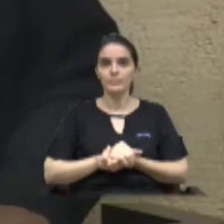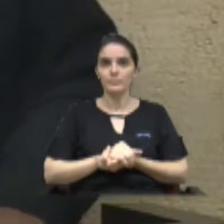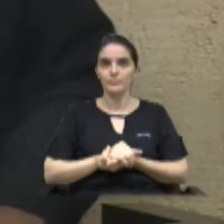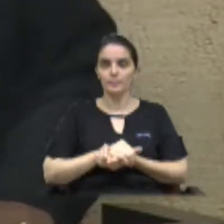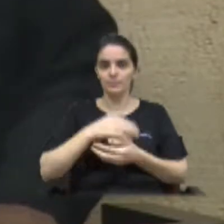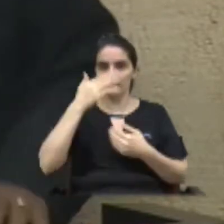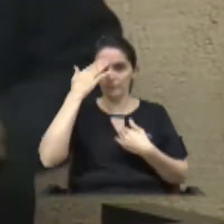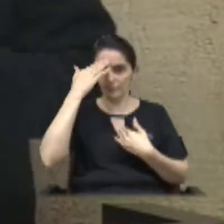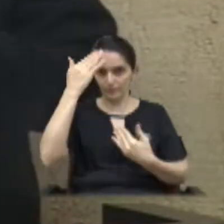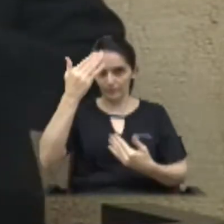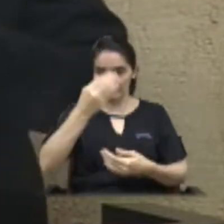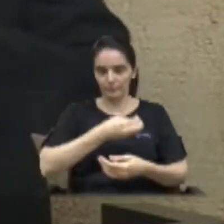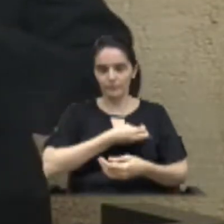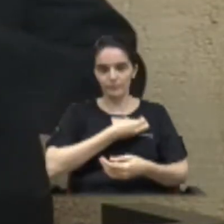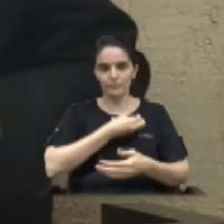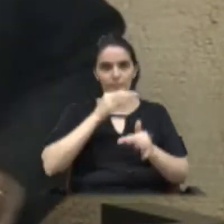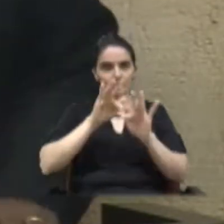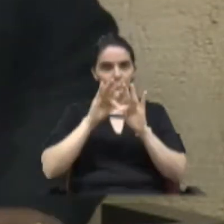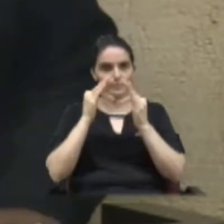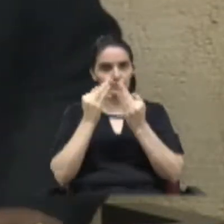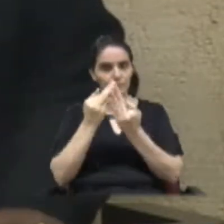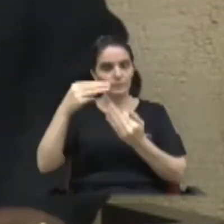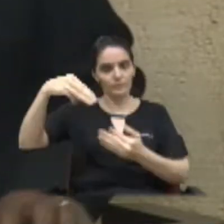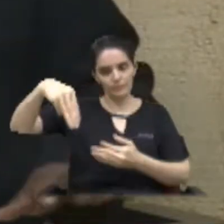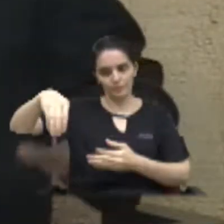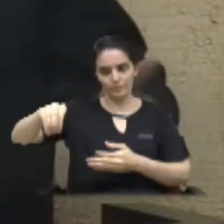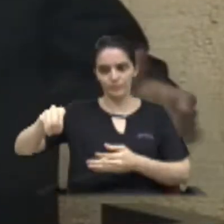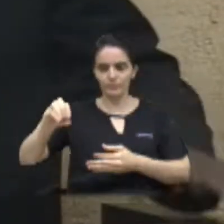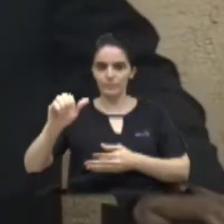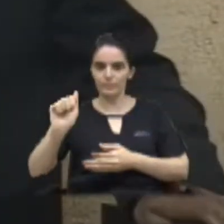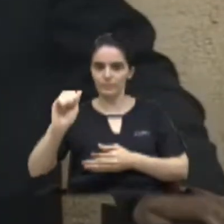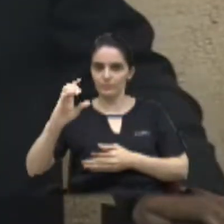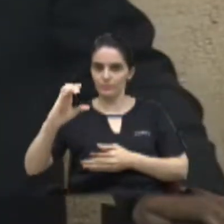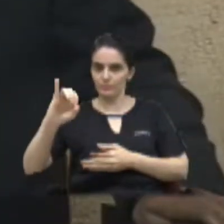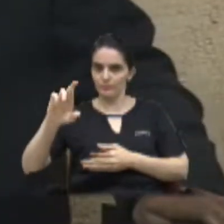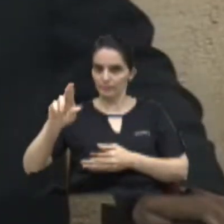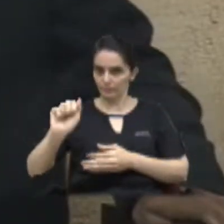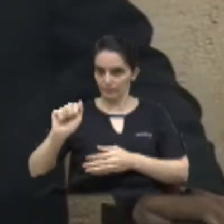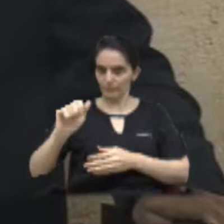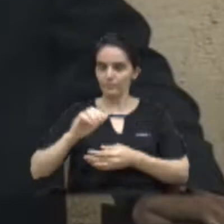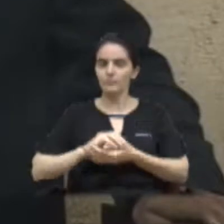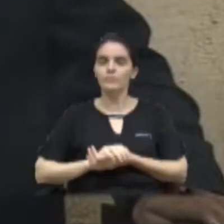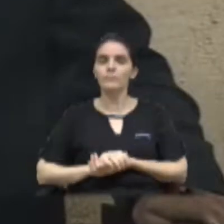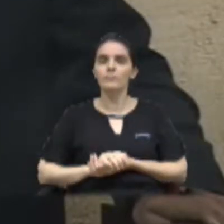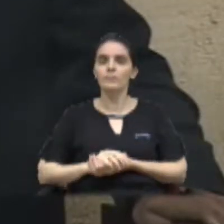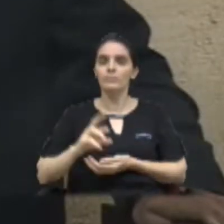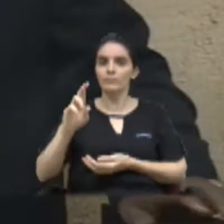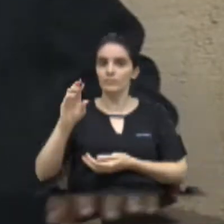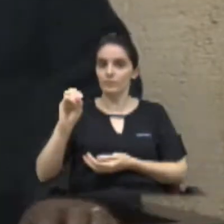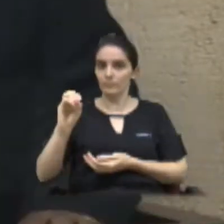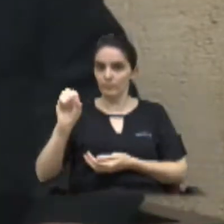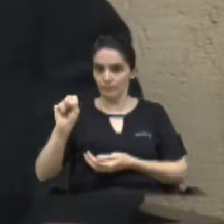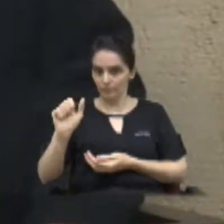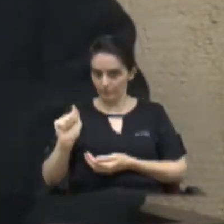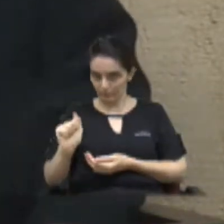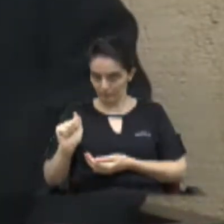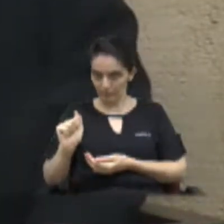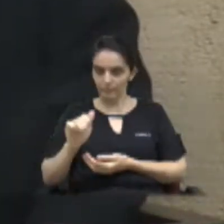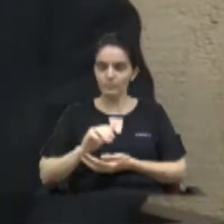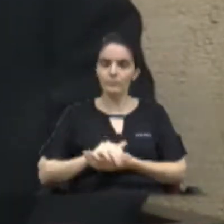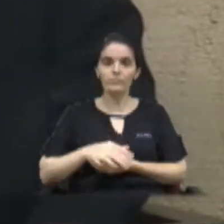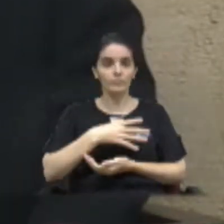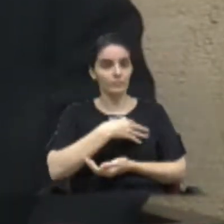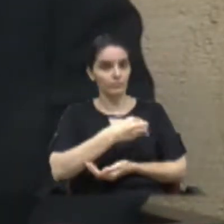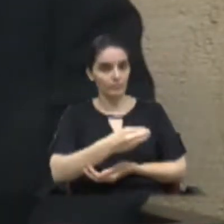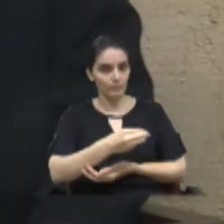agradecer a presença dos familiares do senhor Moacir, a dona Rosa Firmino, que está presente, os